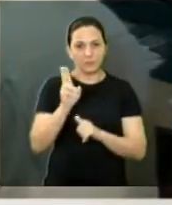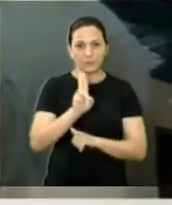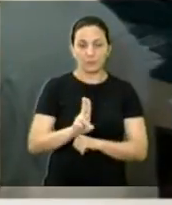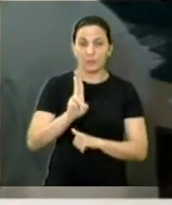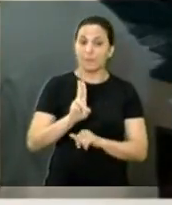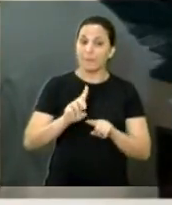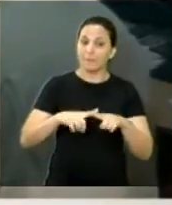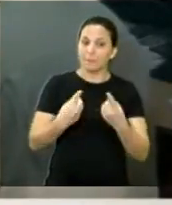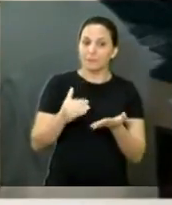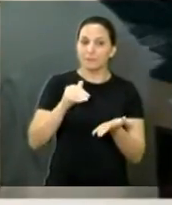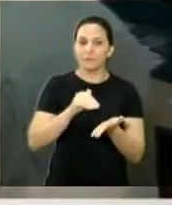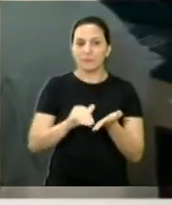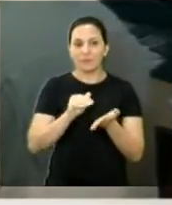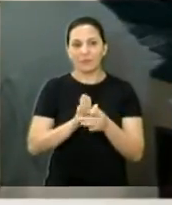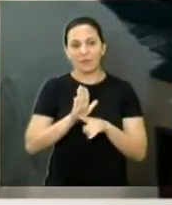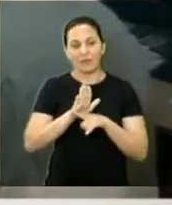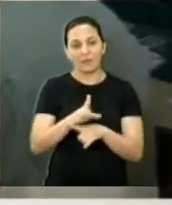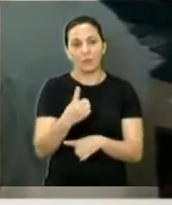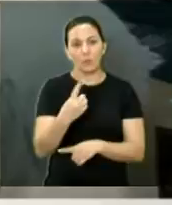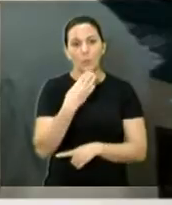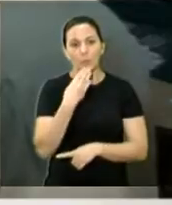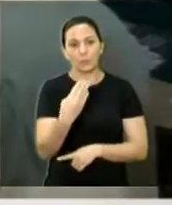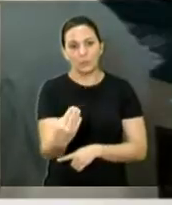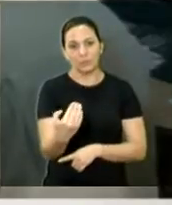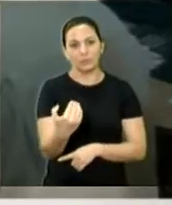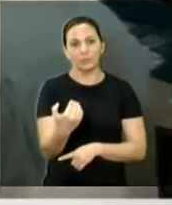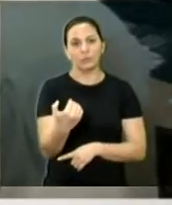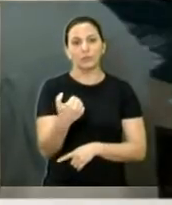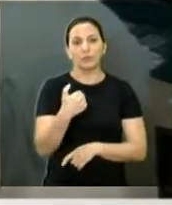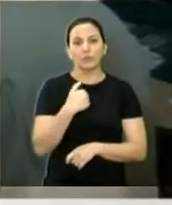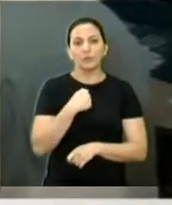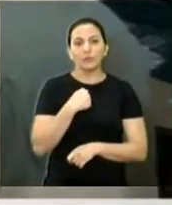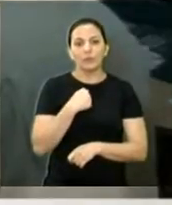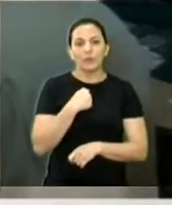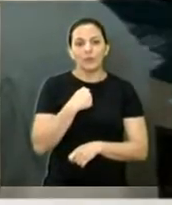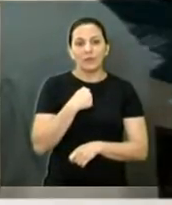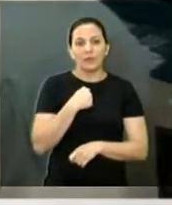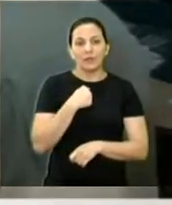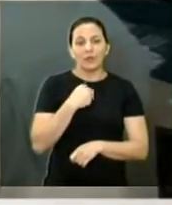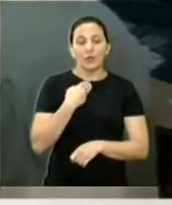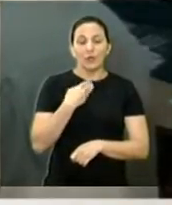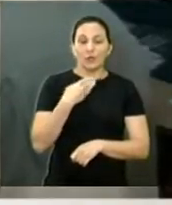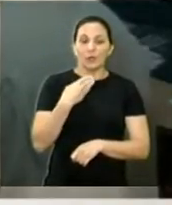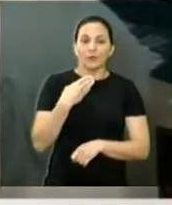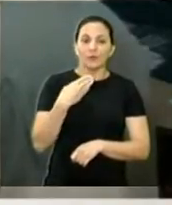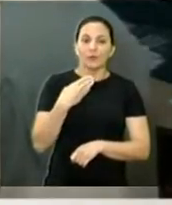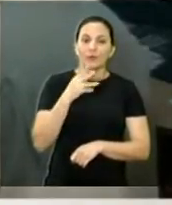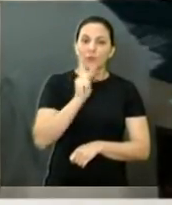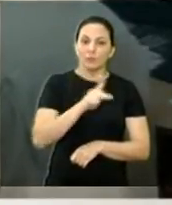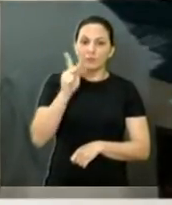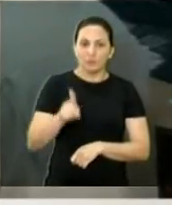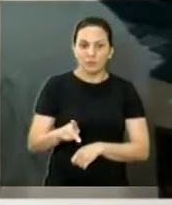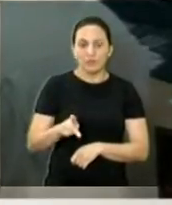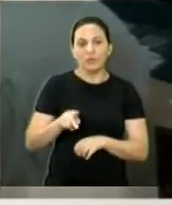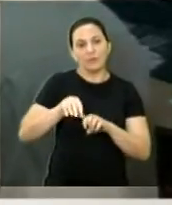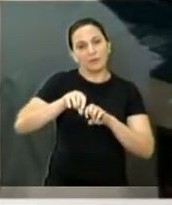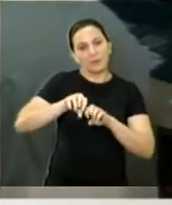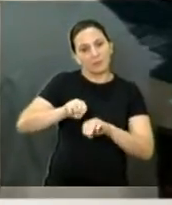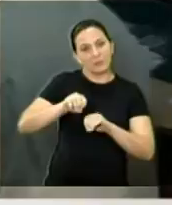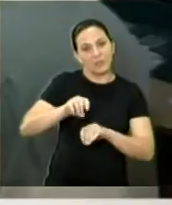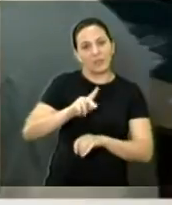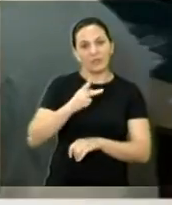secretário já atendeu uma das solicitações que foi de colocar uma professora para as aulas de hidroginástica.